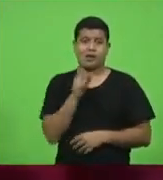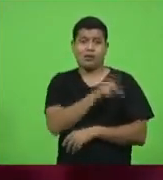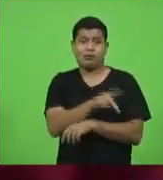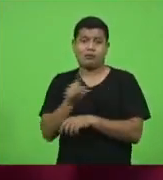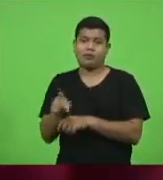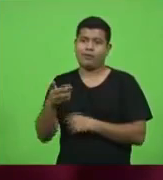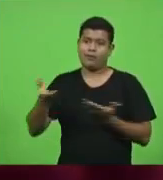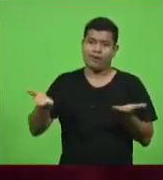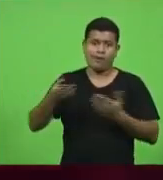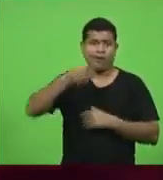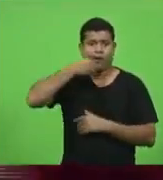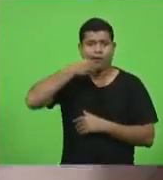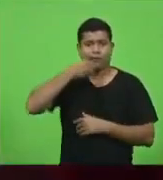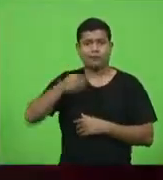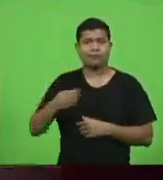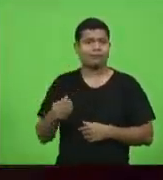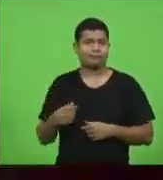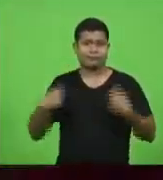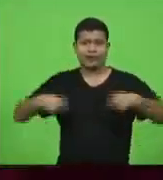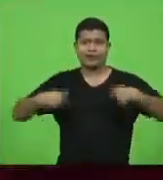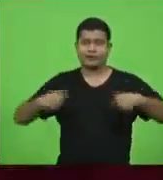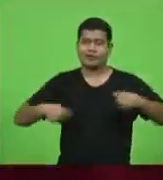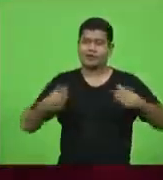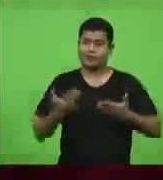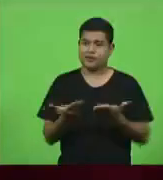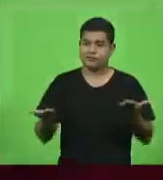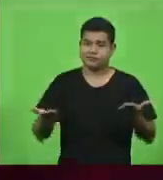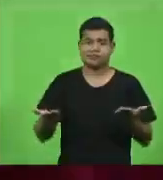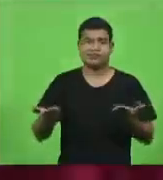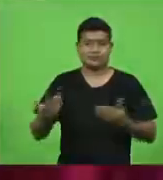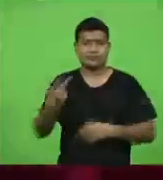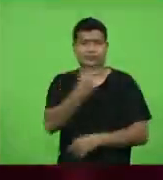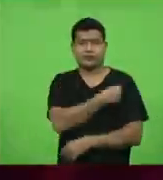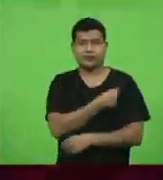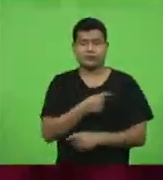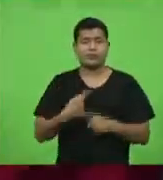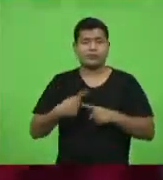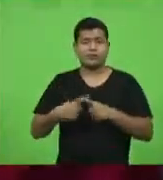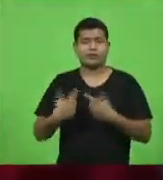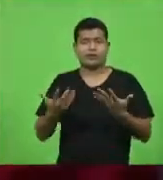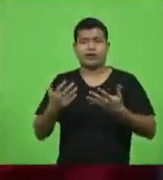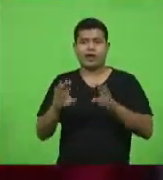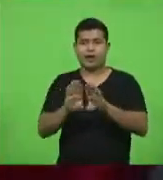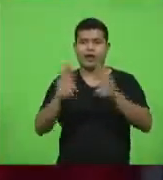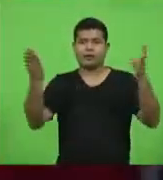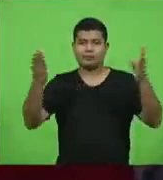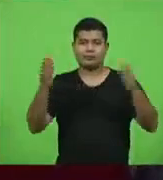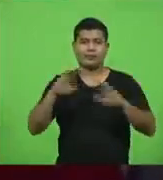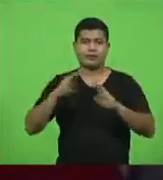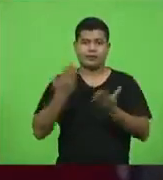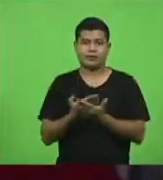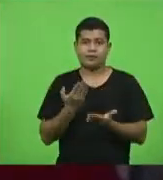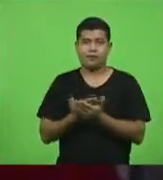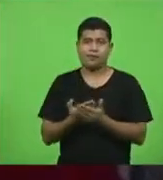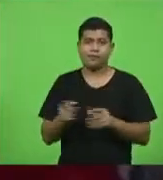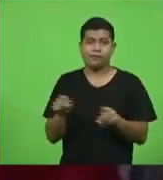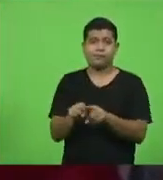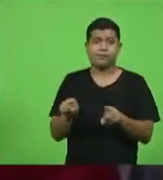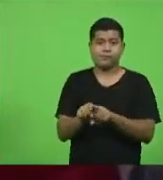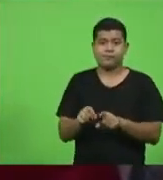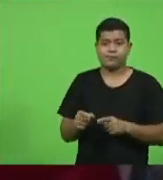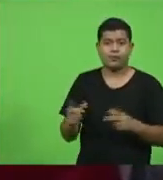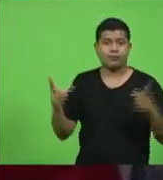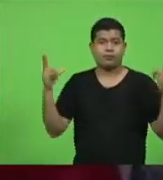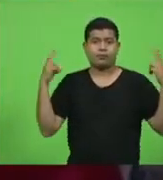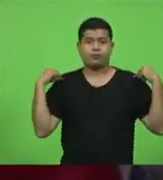óbvio, teriam que ser os primeiros vacinados querem abrir a escola com frequência, né? Os professores, motoristas de ônibus que levam as